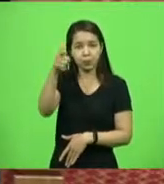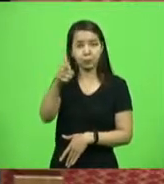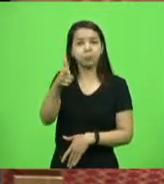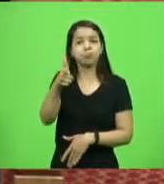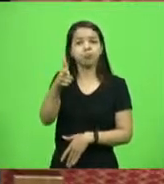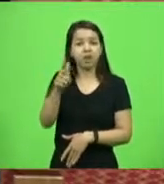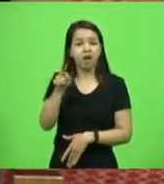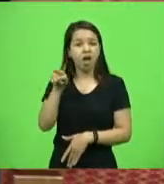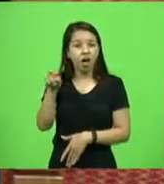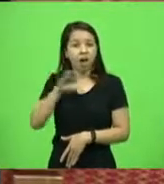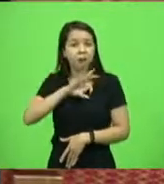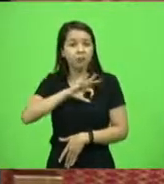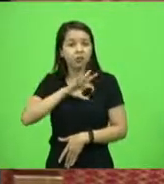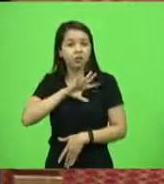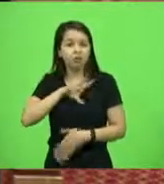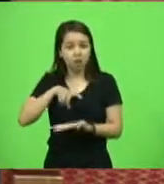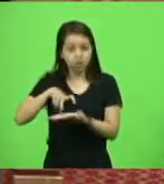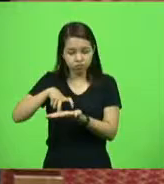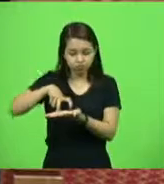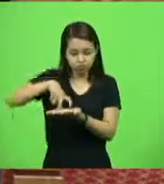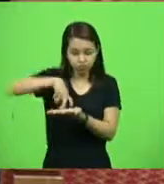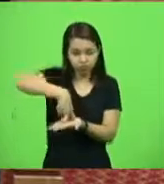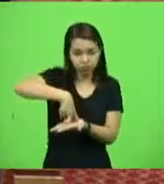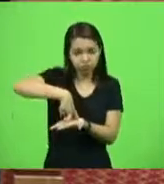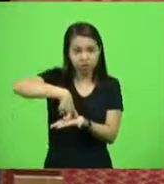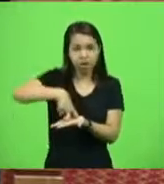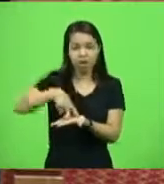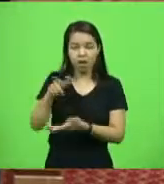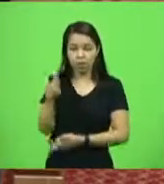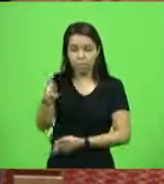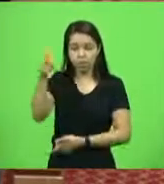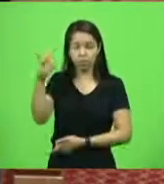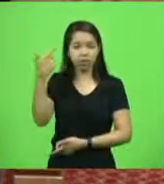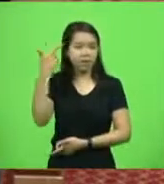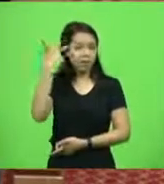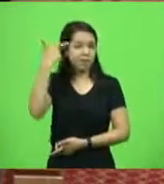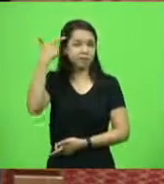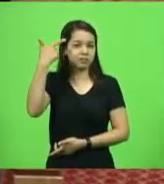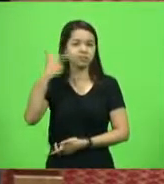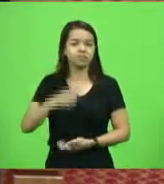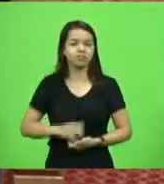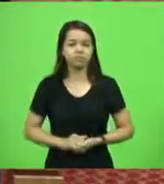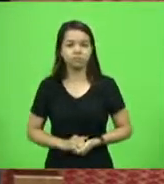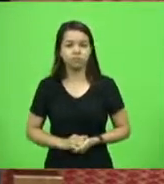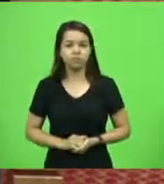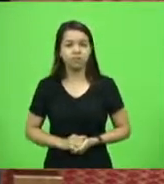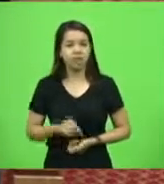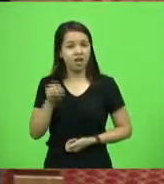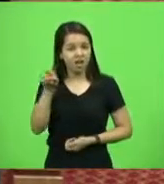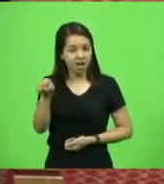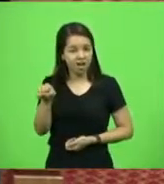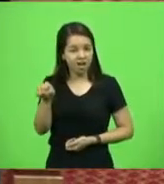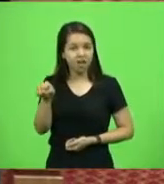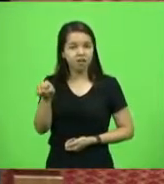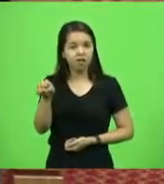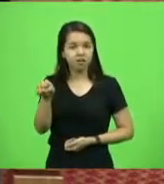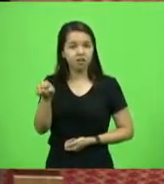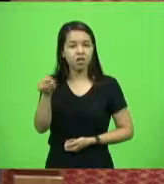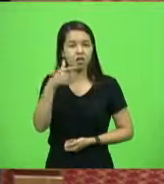ajoelhados e executaram com um tiro na cabeça. Esse elemento é